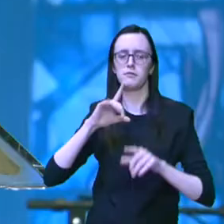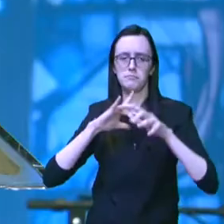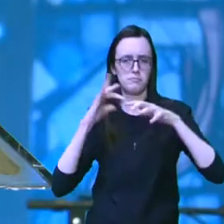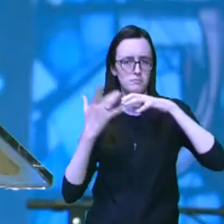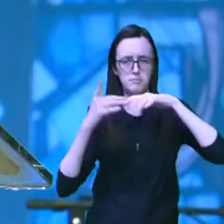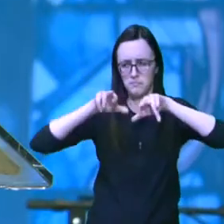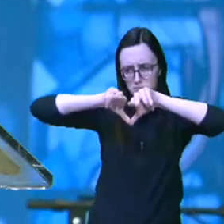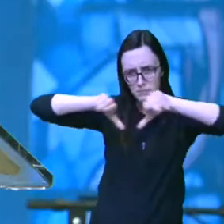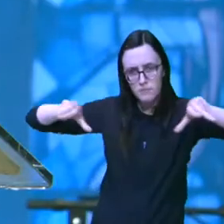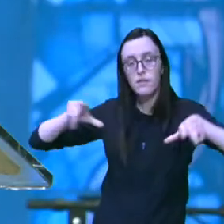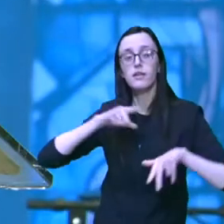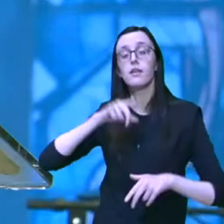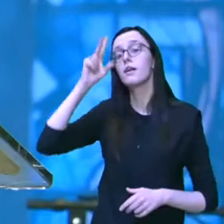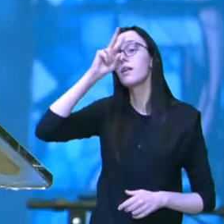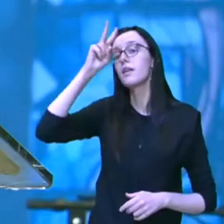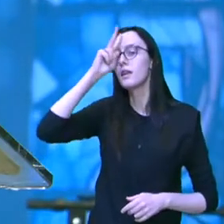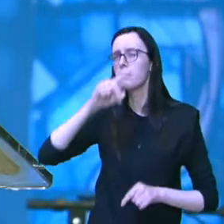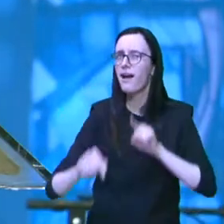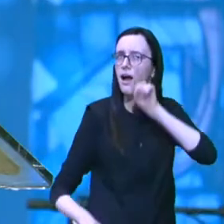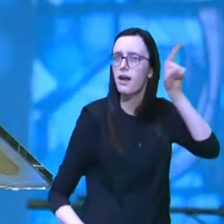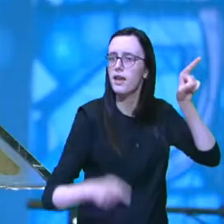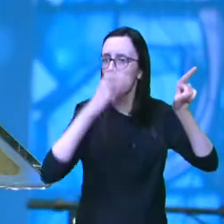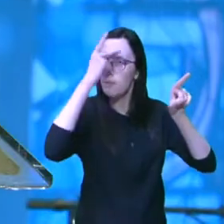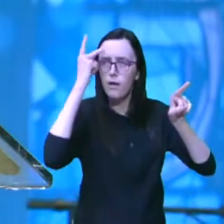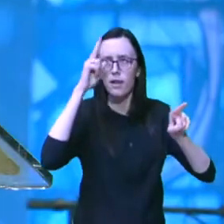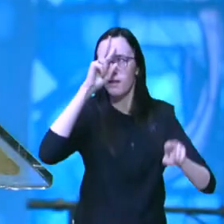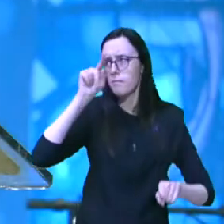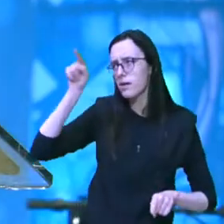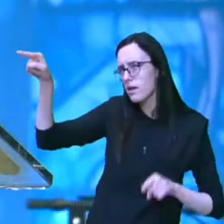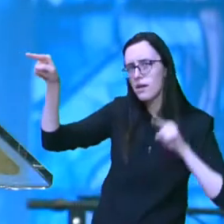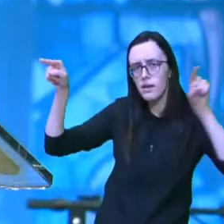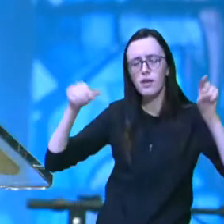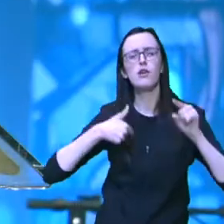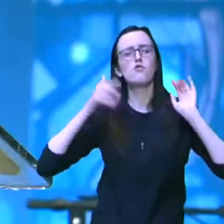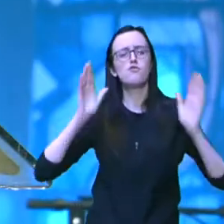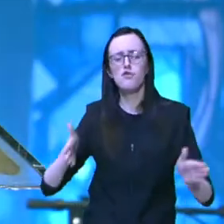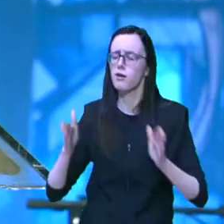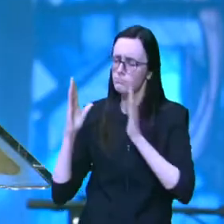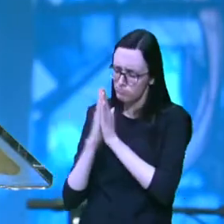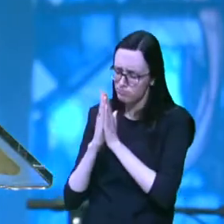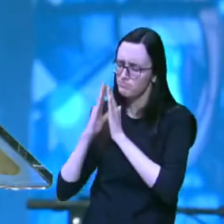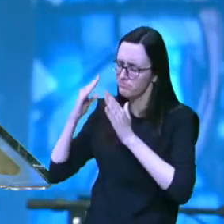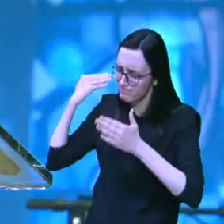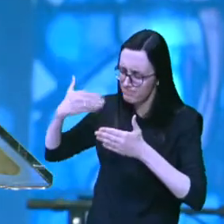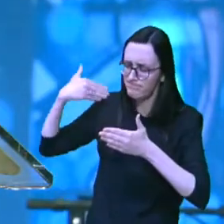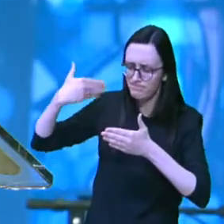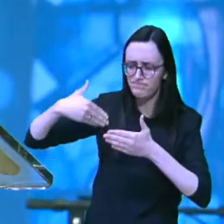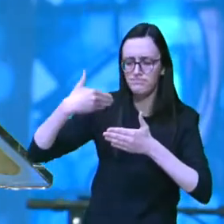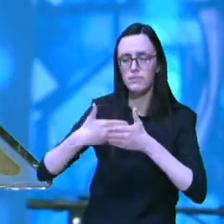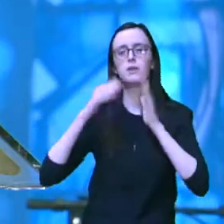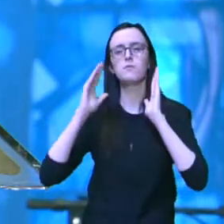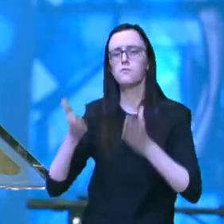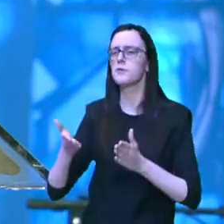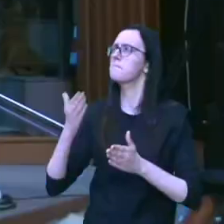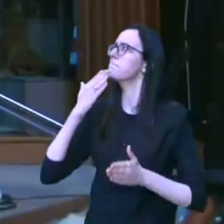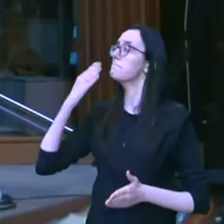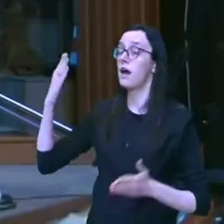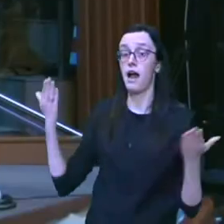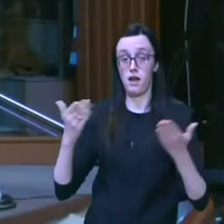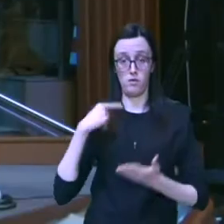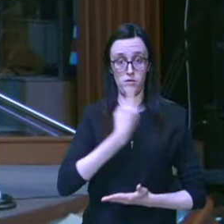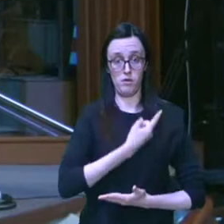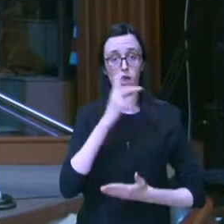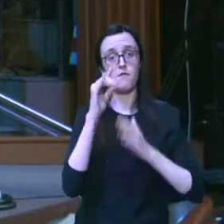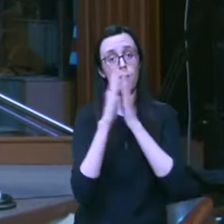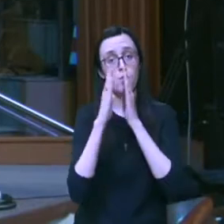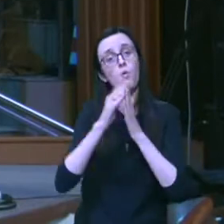redes sociais, lembra daquela pessoa, por quem você tem intercedido, por quem você tem clamado, nesse tempo nós vamos orar